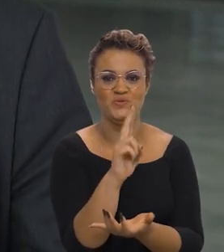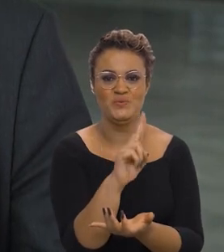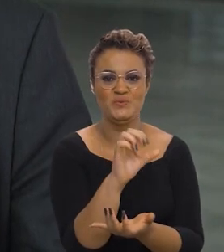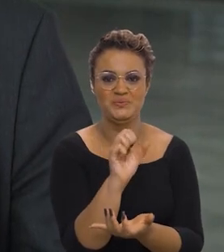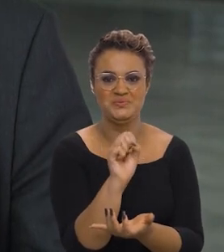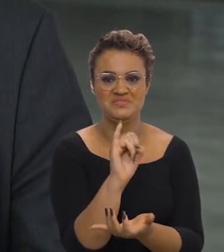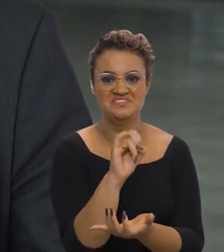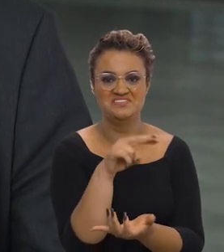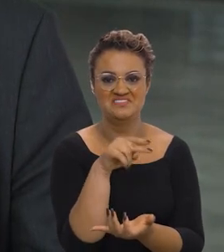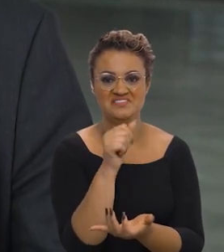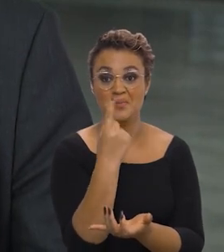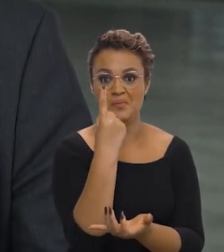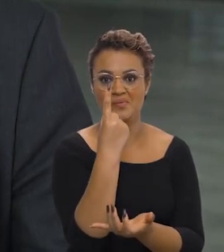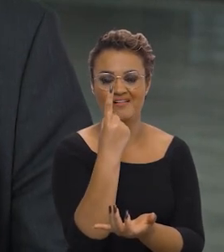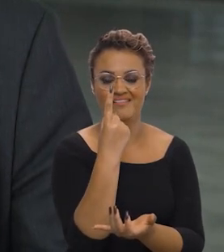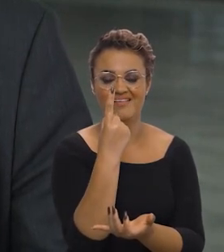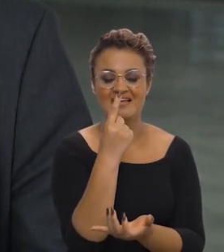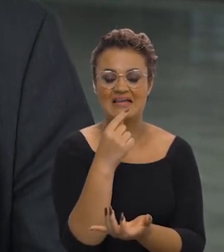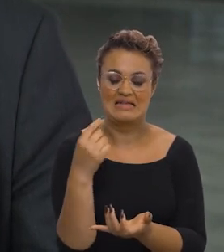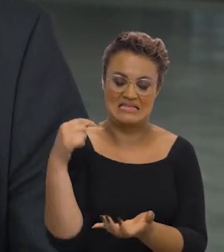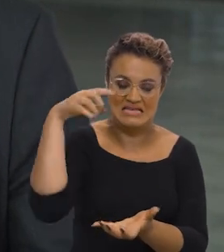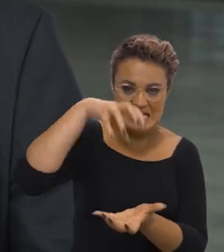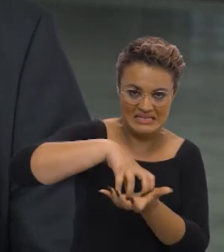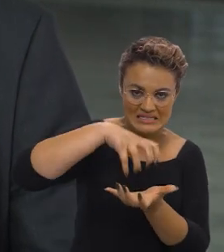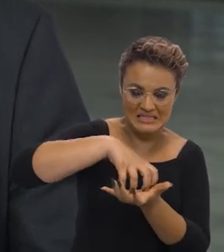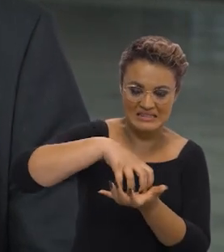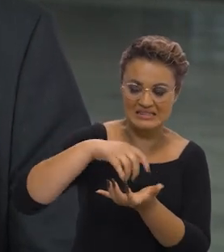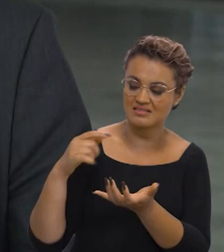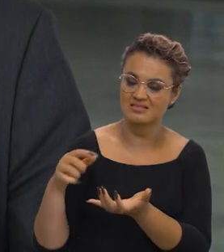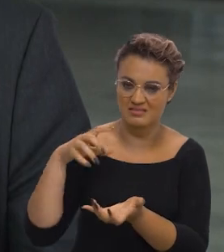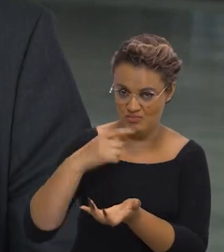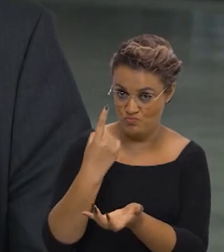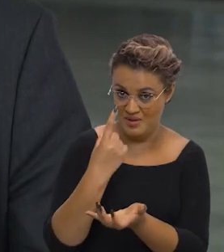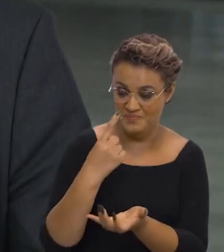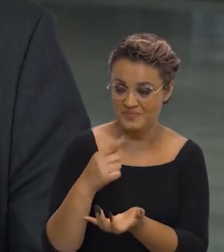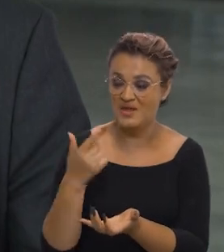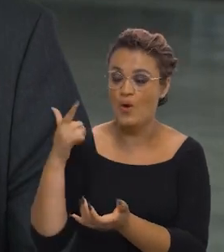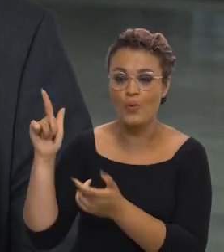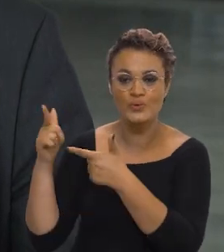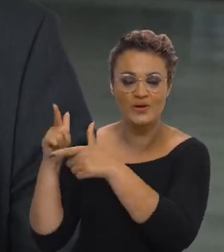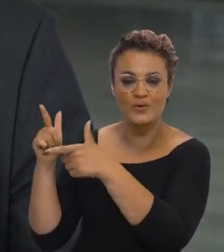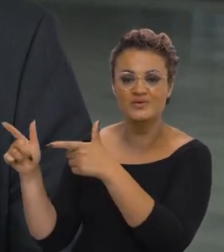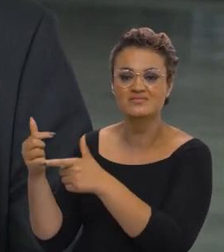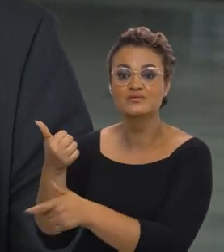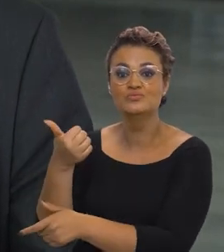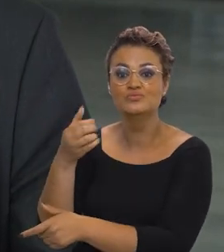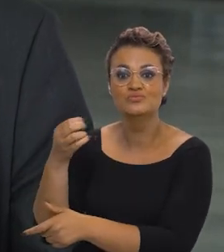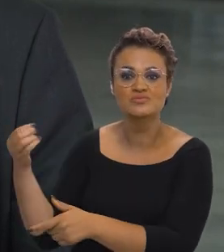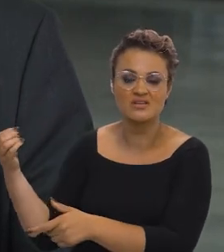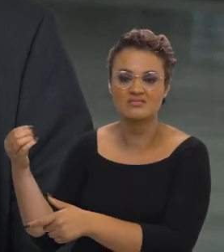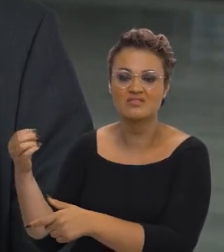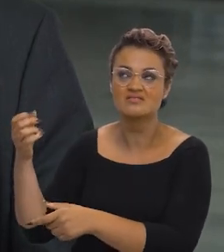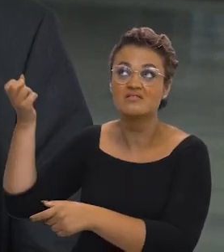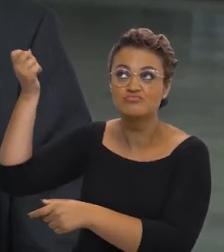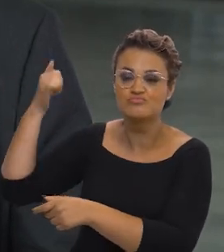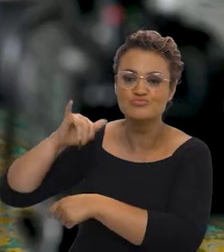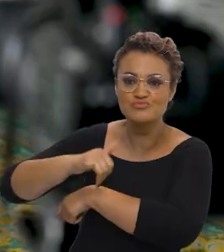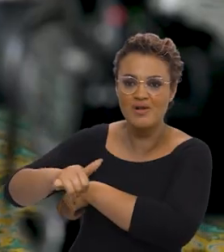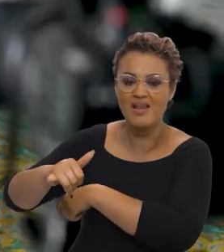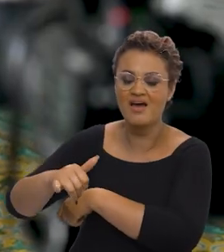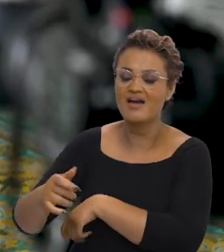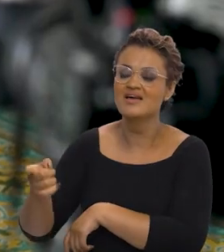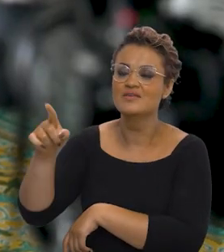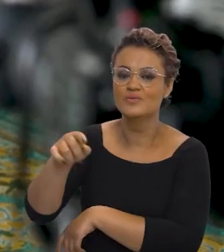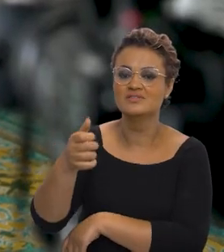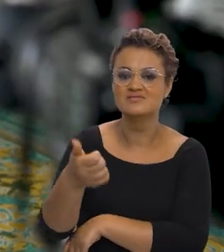E vai ter cerca de 200 usinas fotovoltaicas e 120